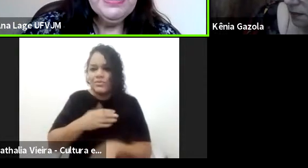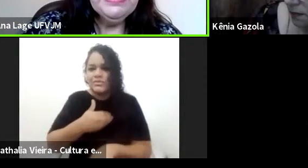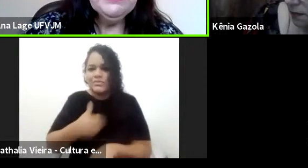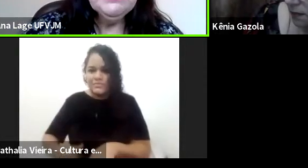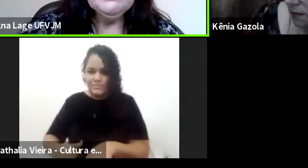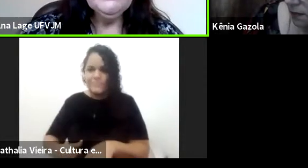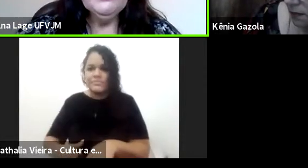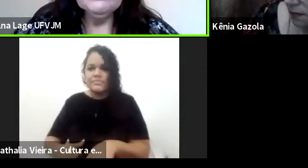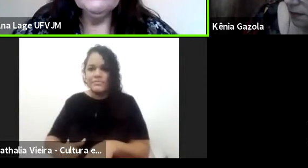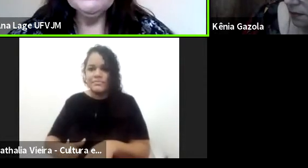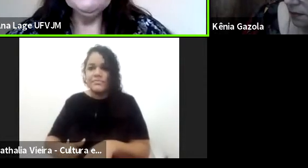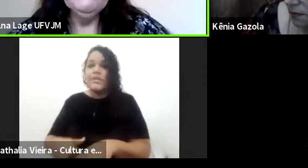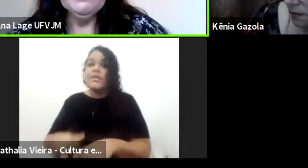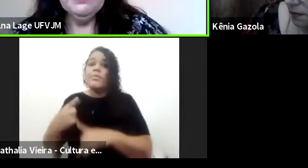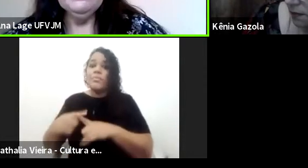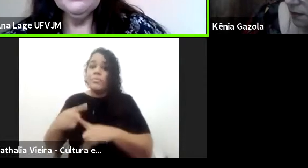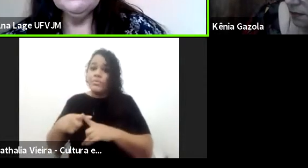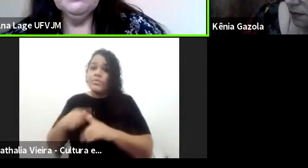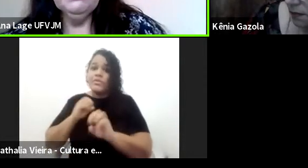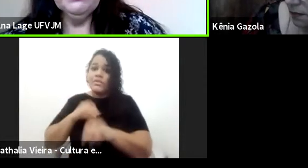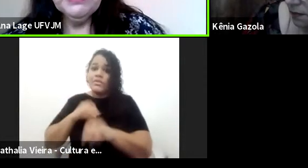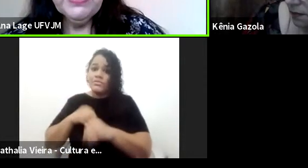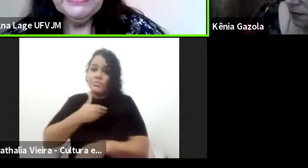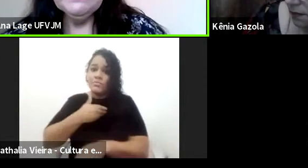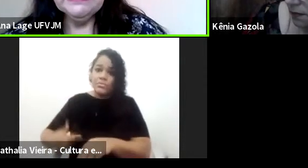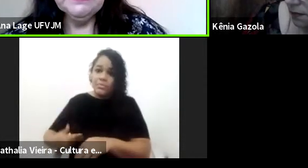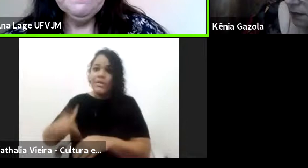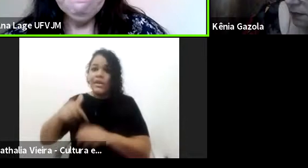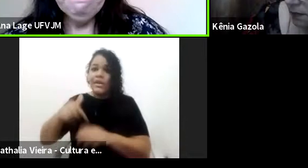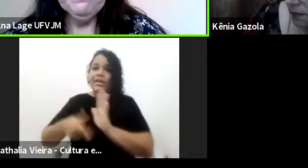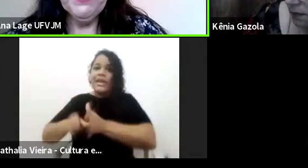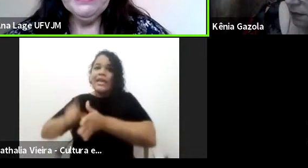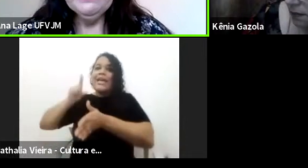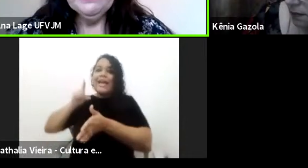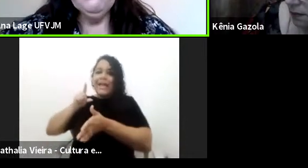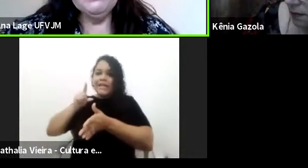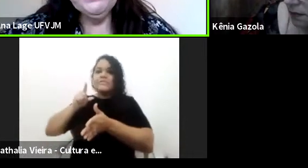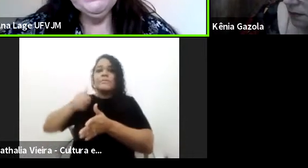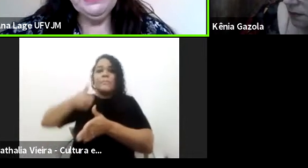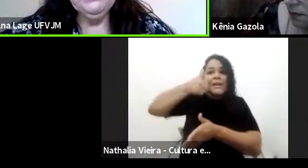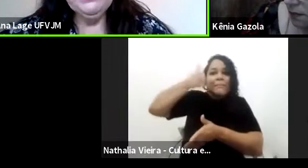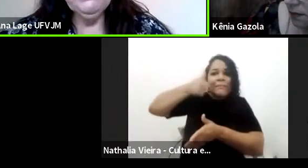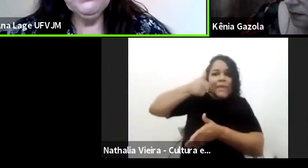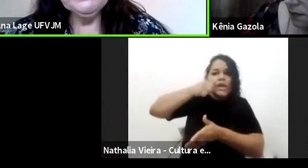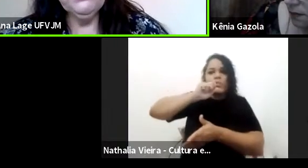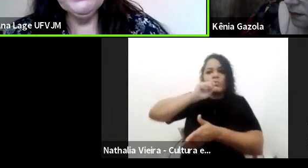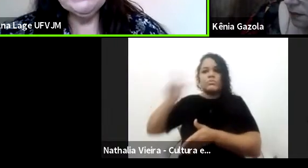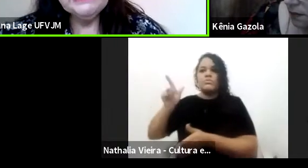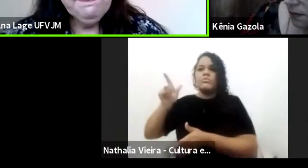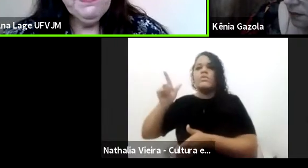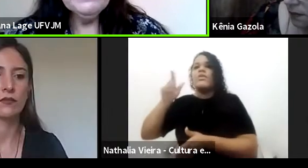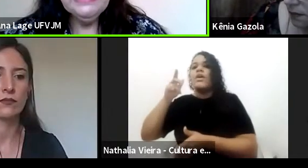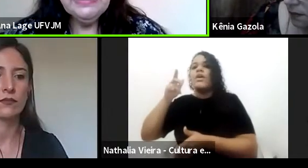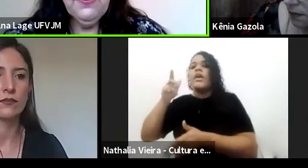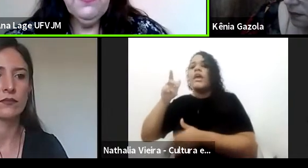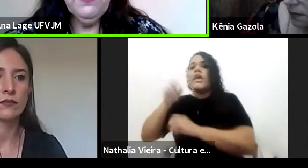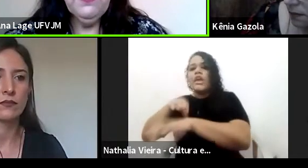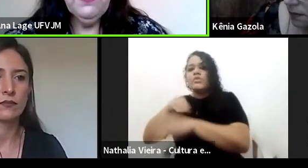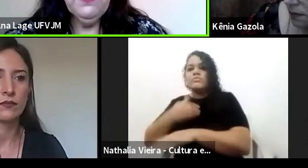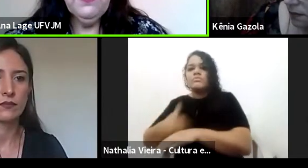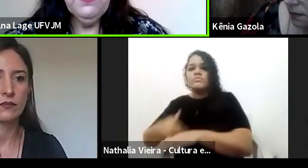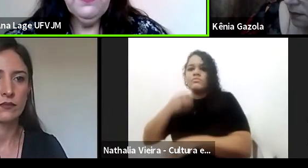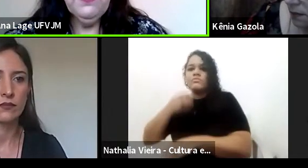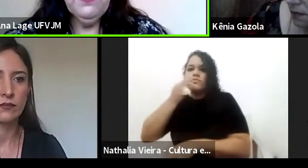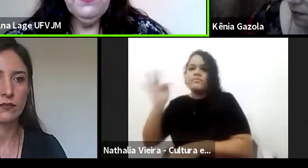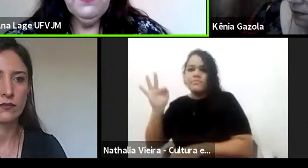pública, ela é anterior, inclusive, à educação pública francesa, né? Que vai vir lá com a Revolução Francesa posterior.